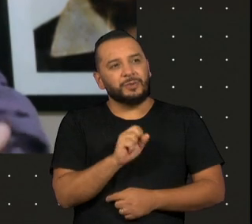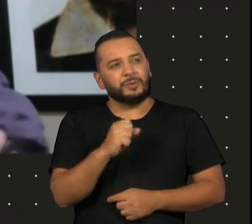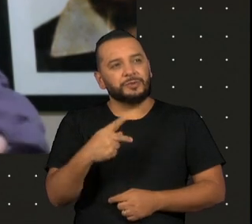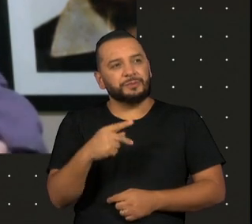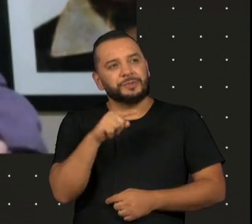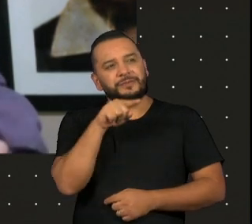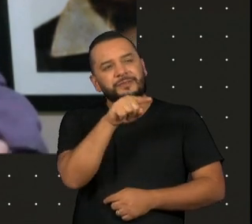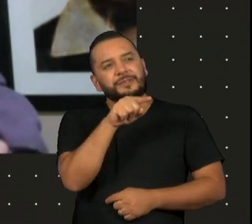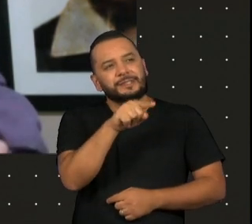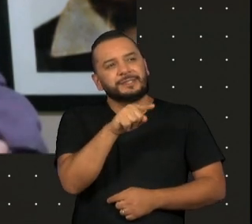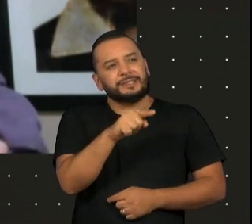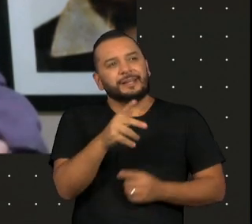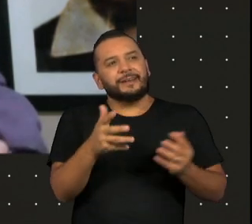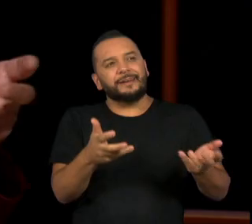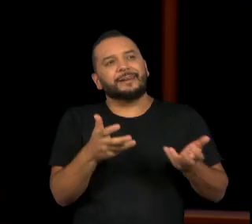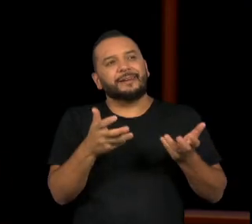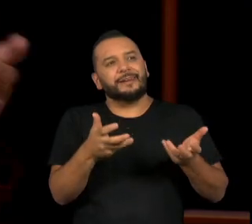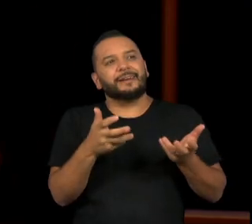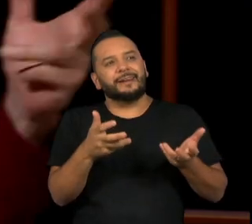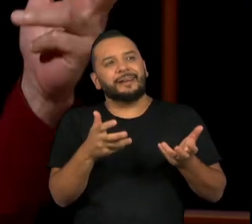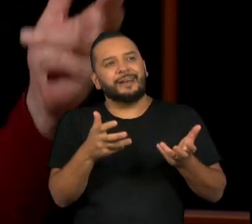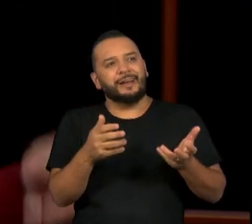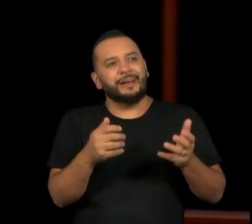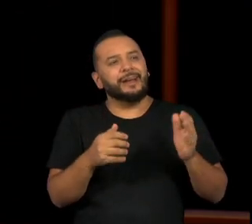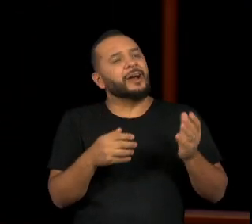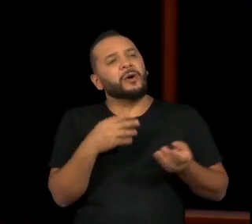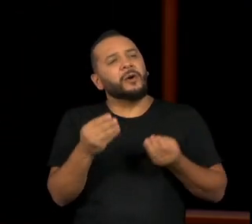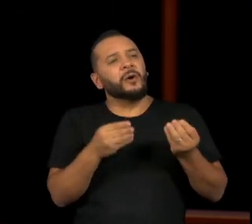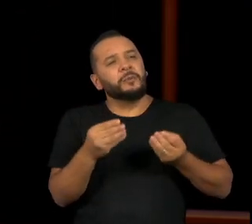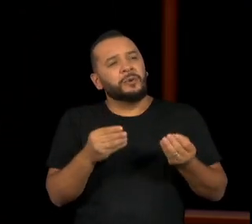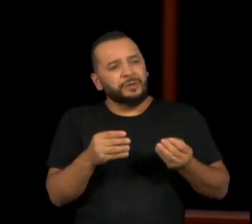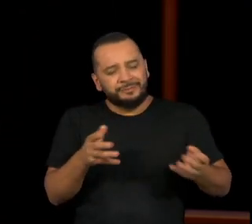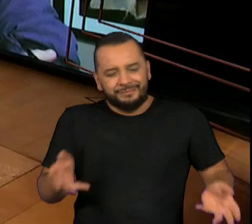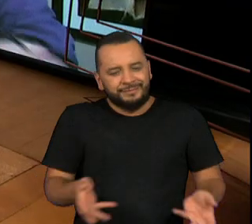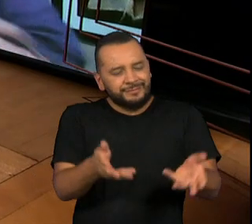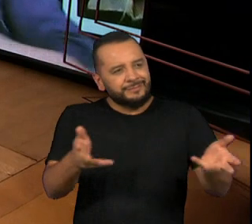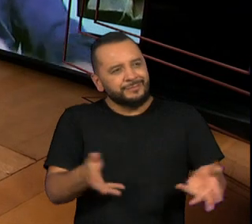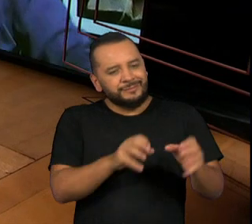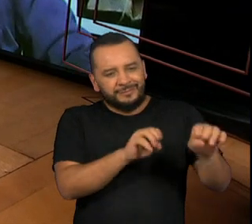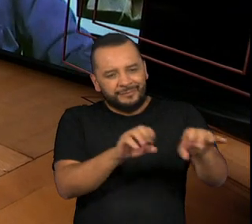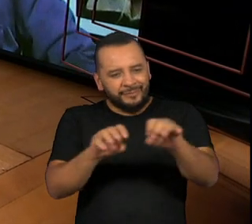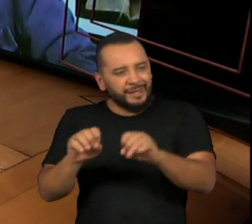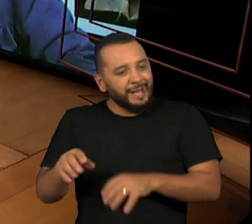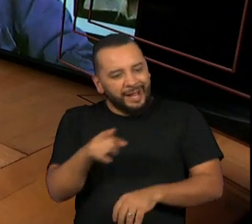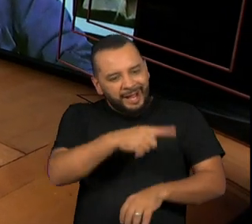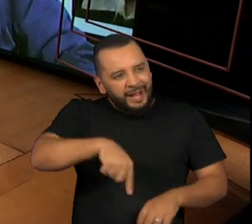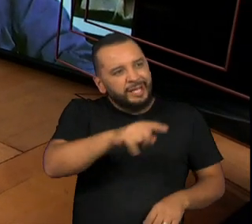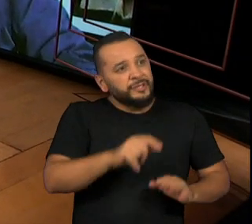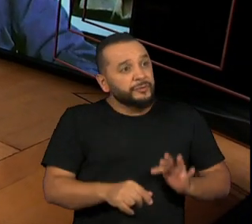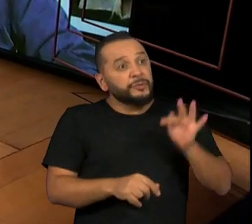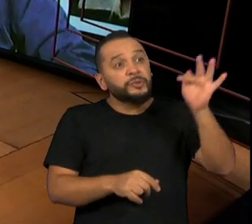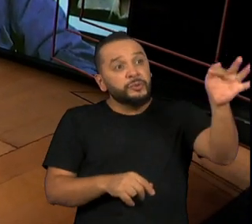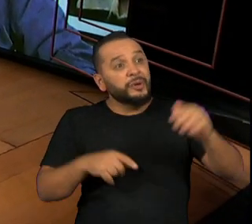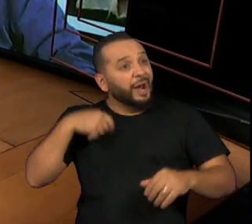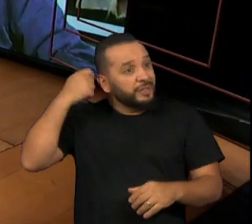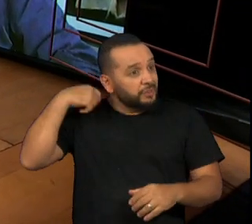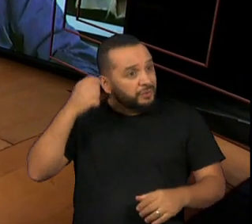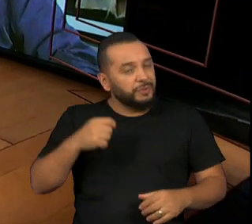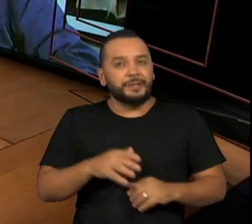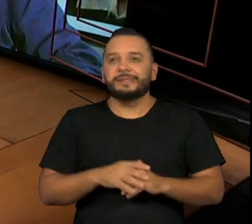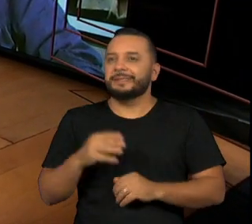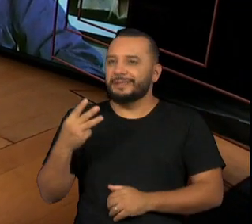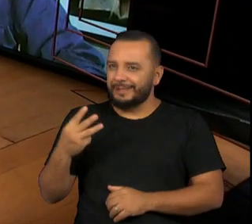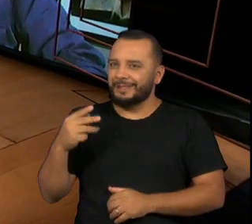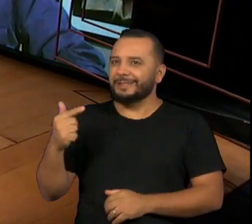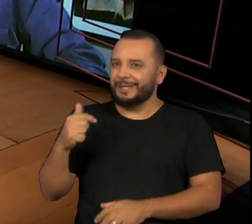procura inocular nesses futuros atores, vamos dizer assim? É, foram 37 anos. 37 anos.